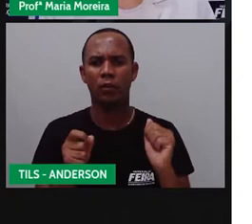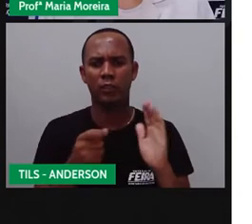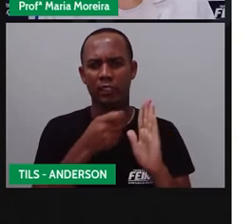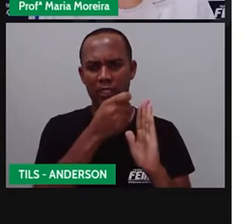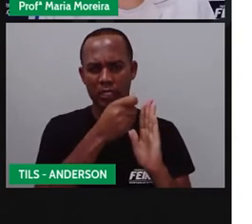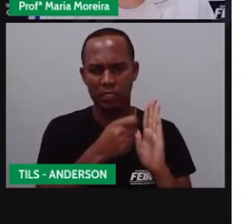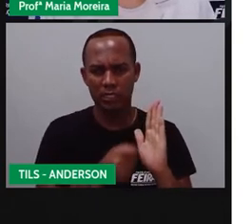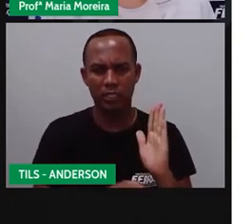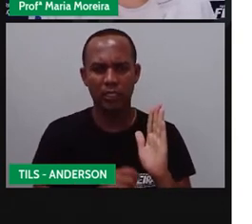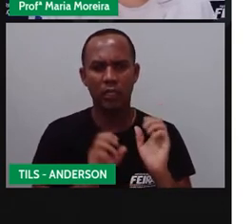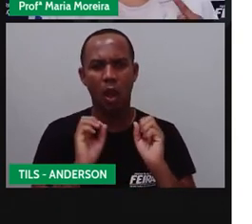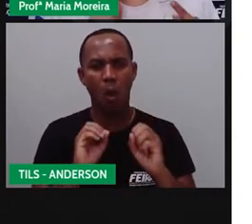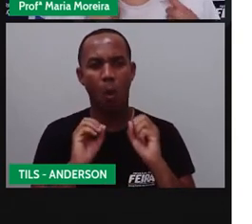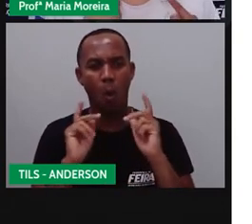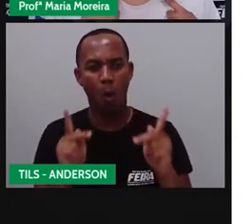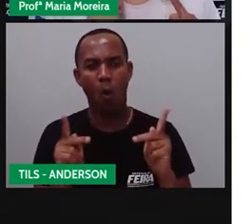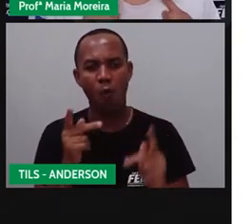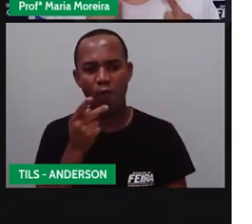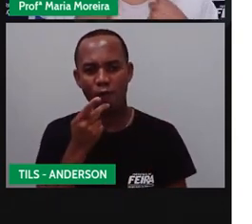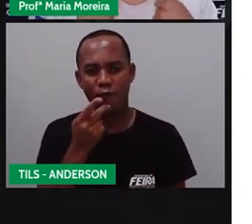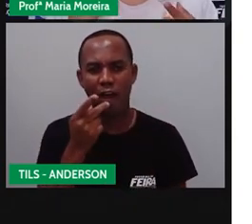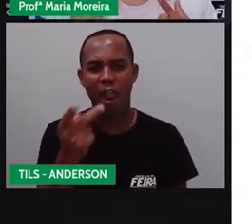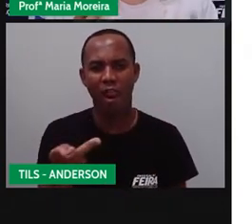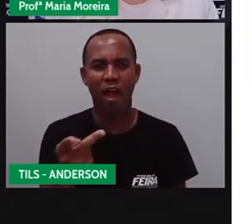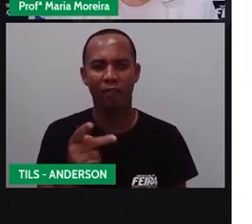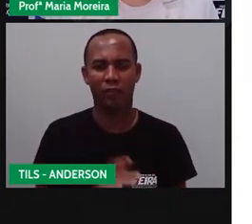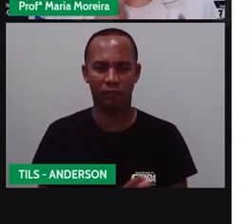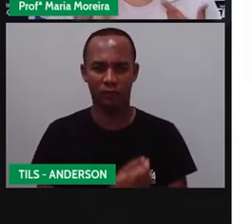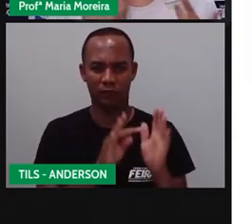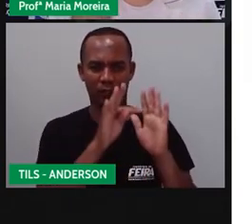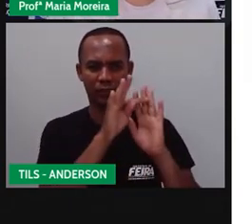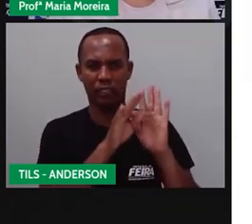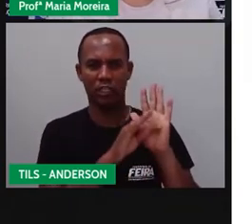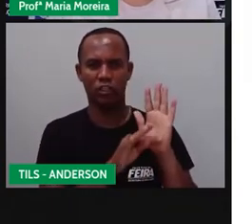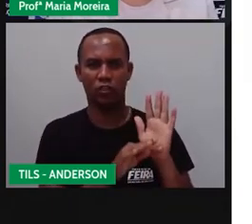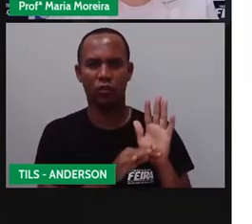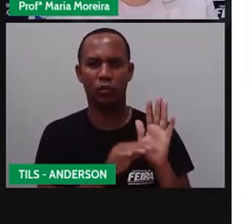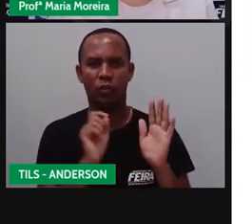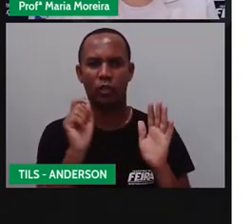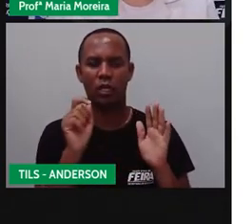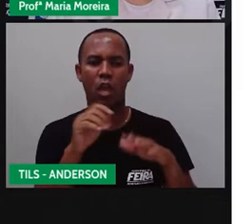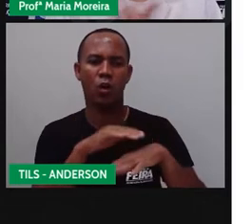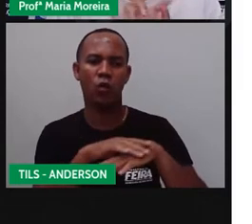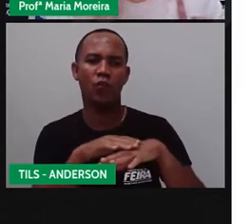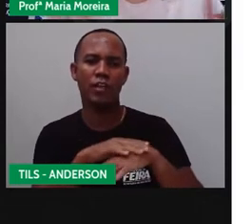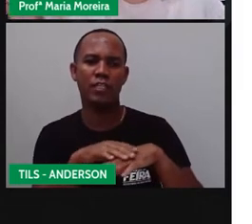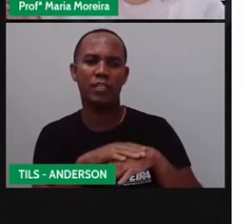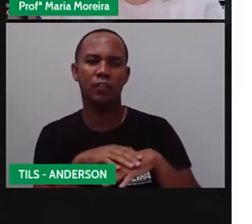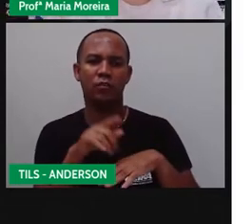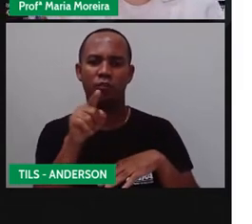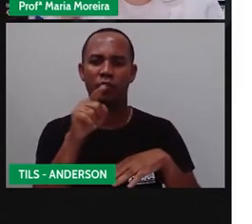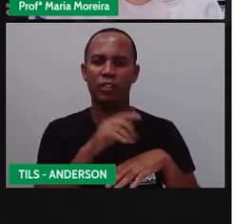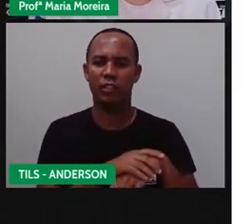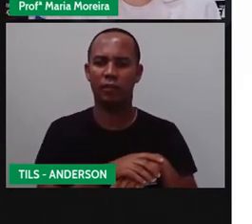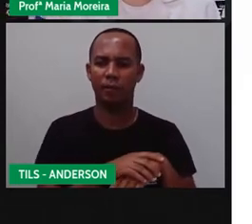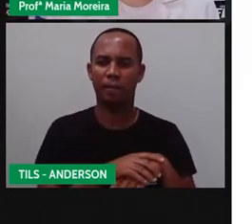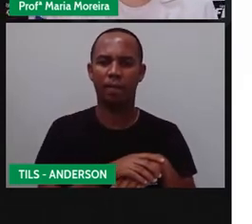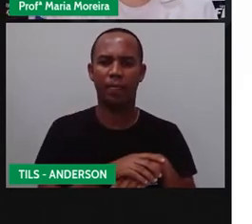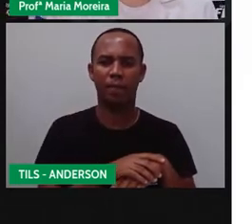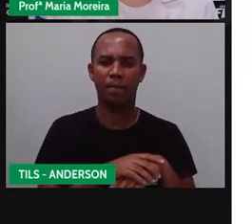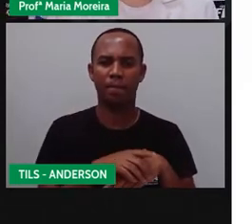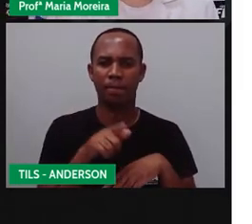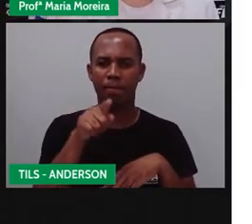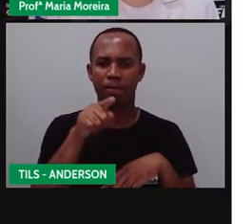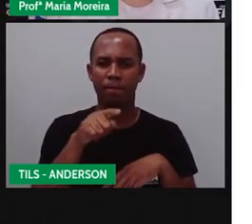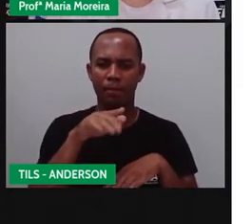falada. No caso aqui, a Proto está o quê? Num texto o quê? Oral, porque ela está conversando com vocês. E aí, essa plaquinha? Não